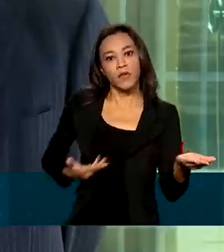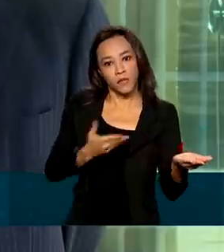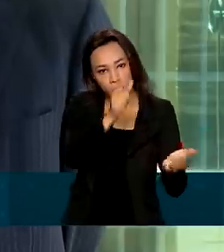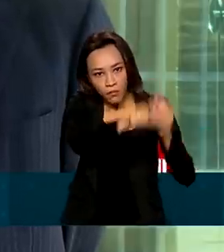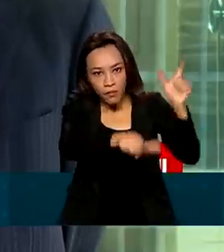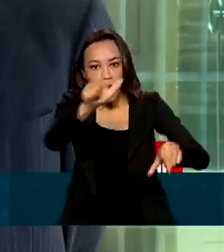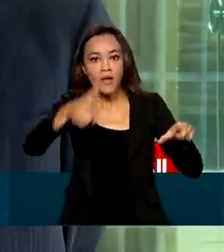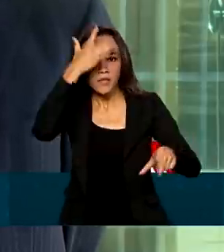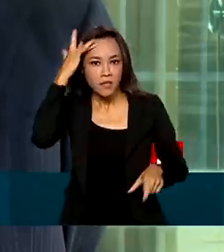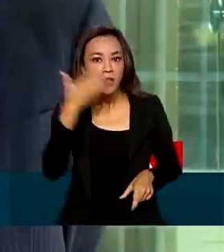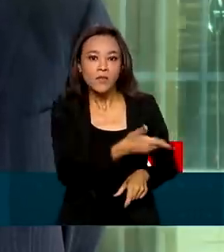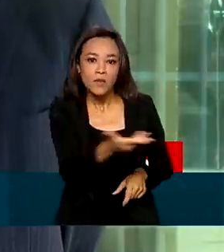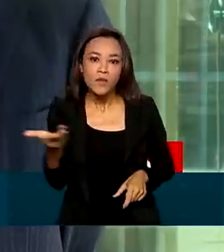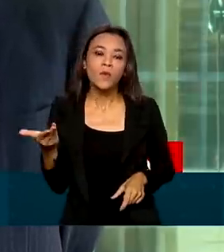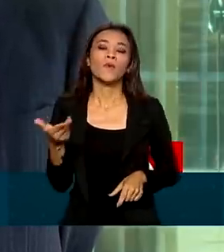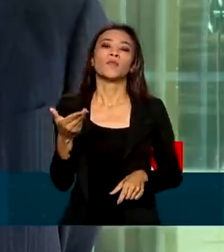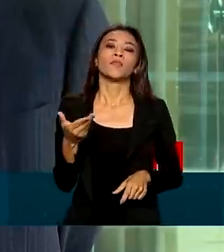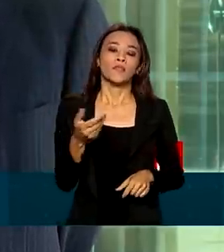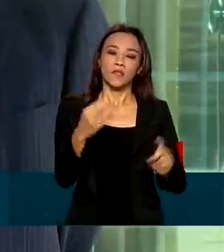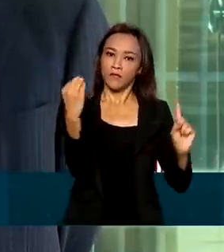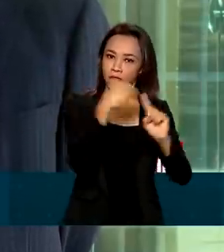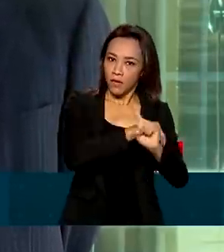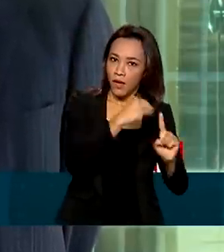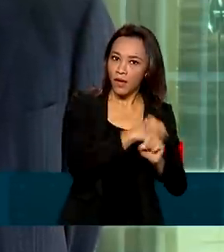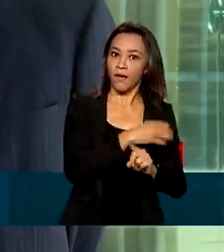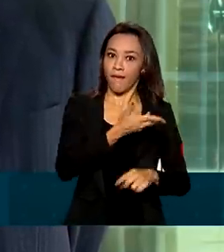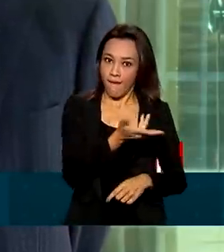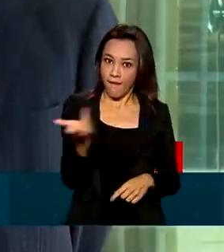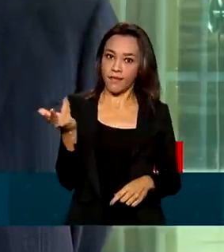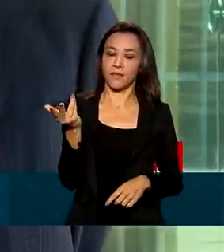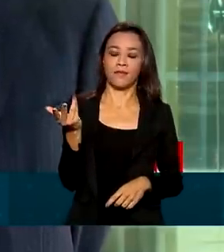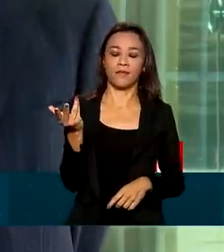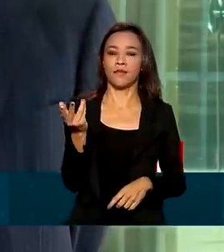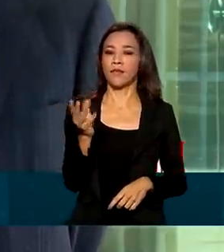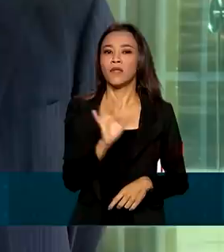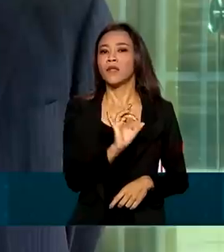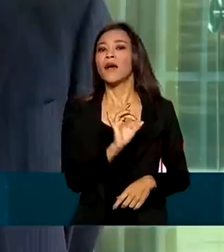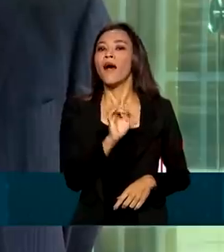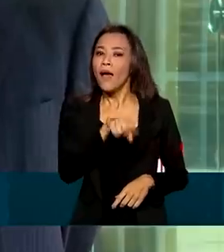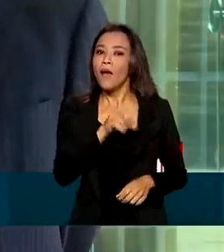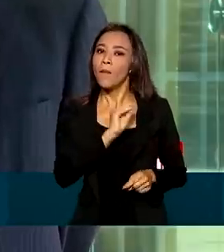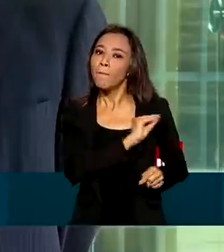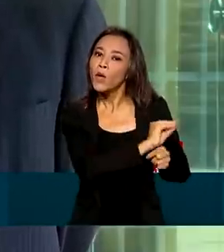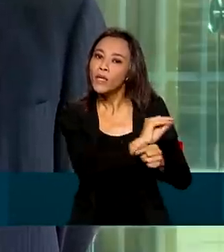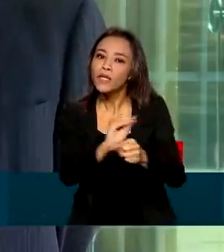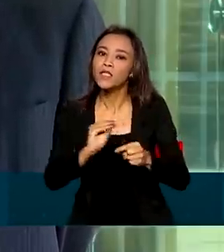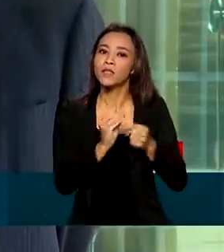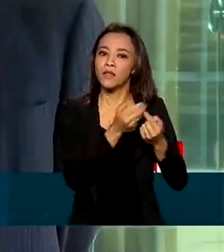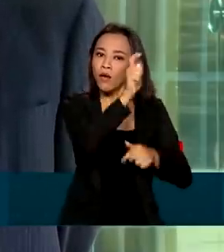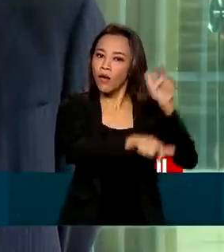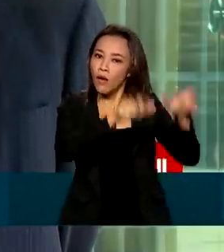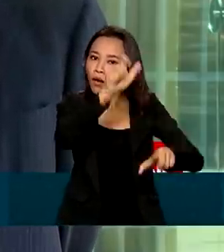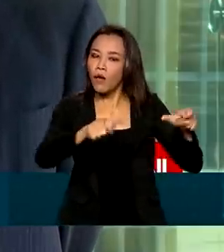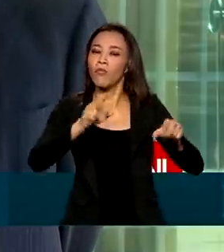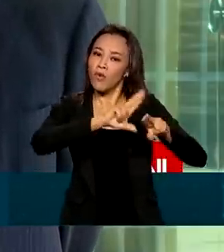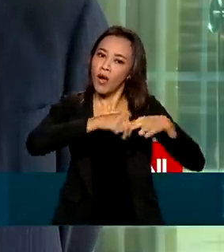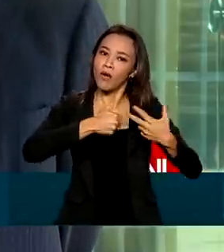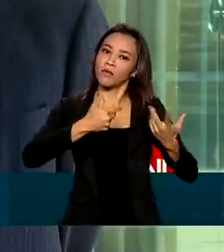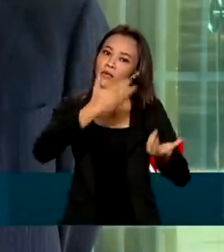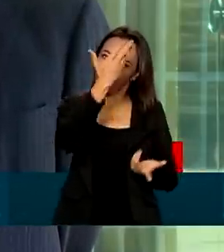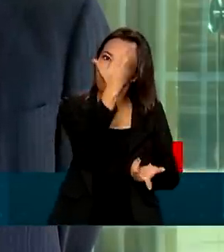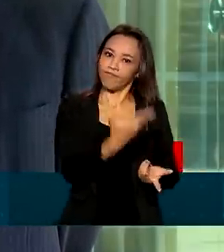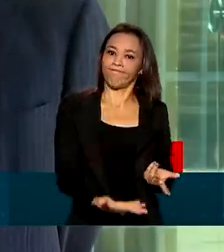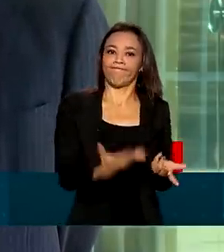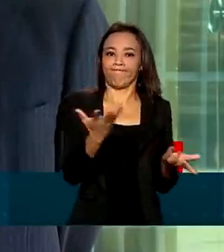para que a população em situação de vulnerabilidade encontre não apenas uma teia de proteção pelo seu Estado social, mas